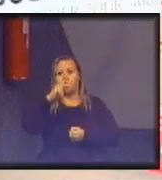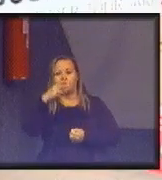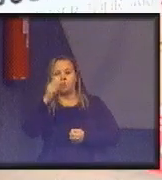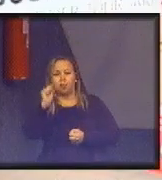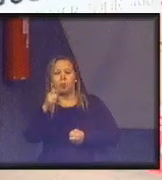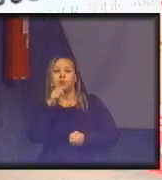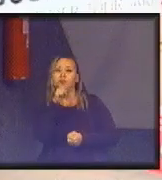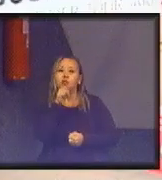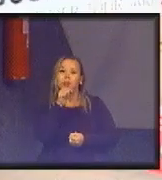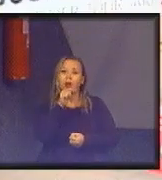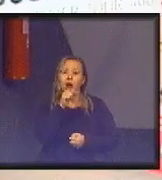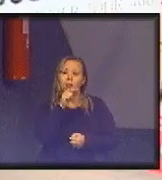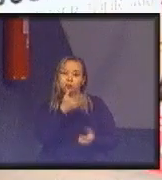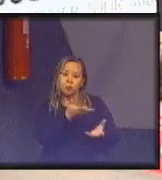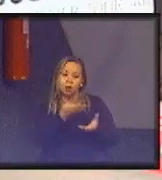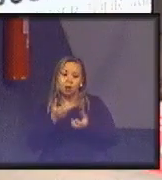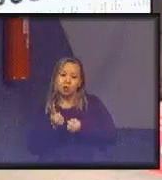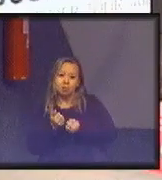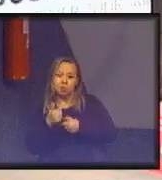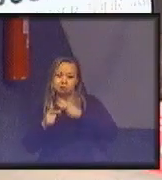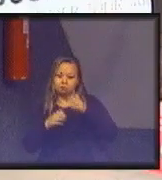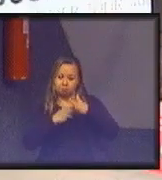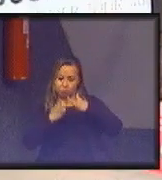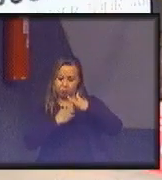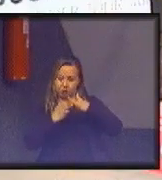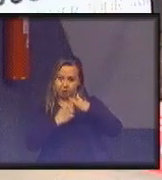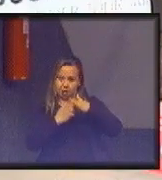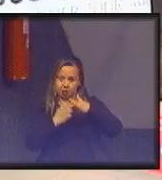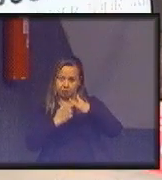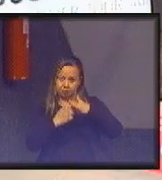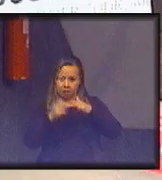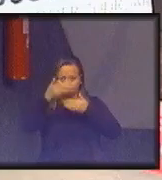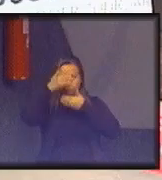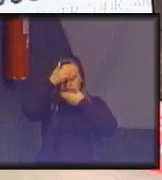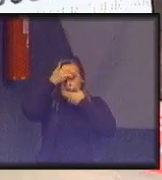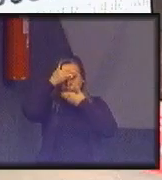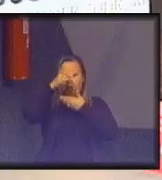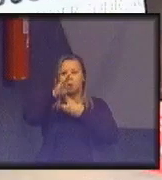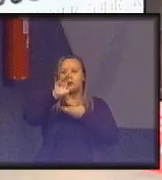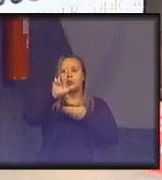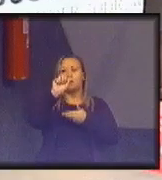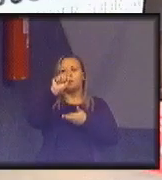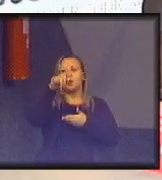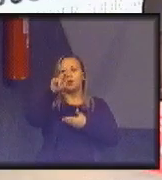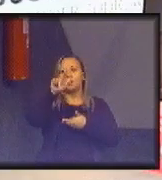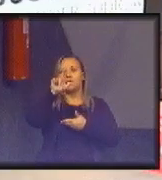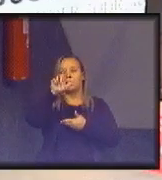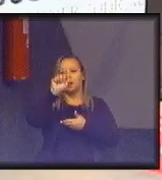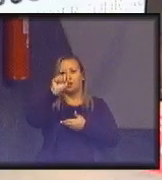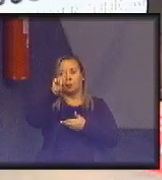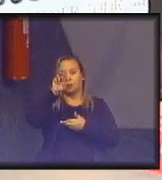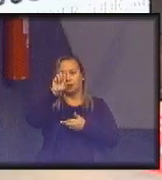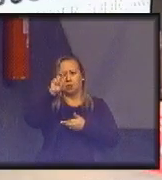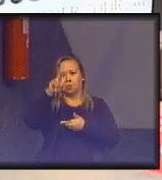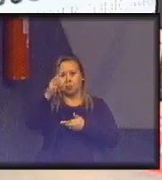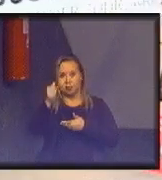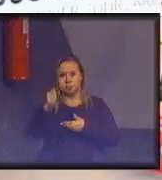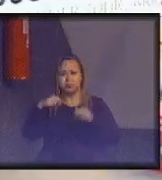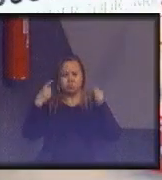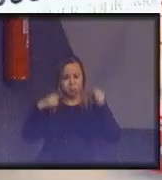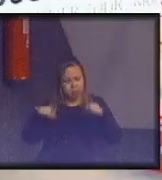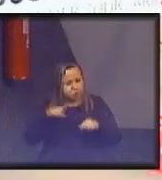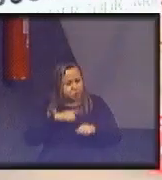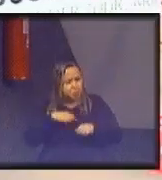no call center da Apple em Bangladesh. ou seja, isso já começou a acontecer e a gente tem que começar a tratar